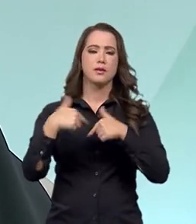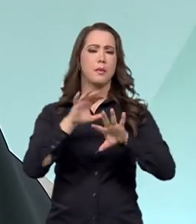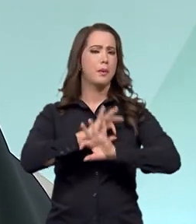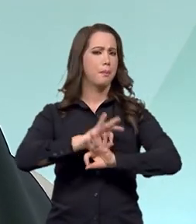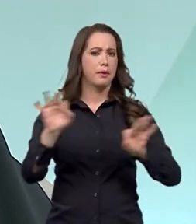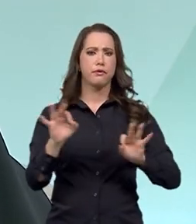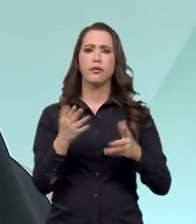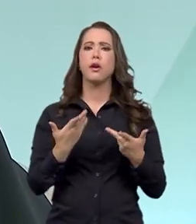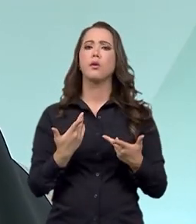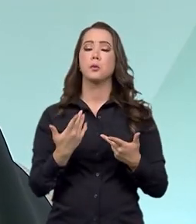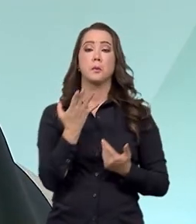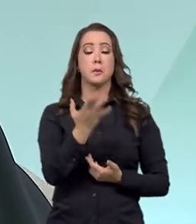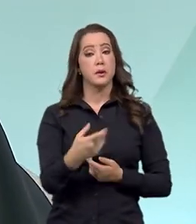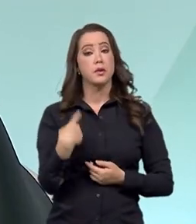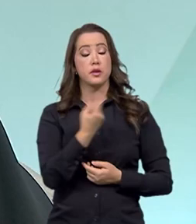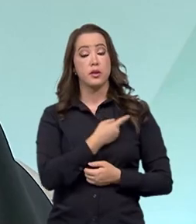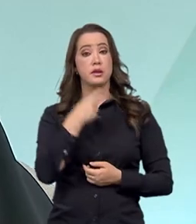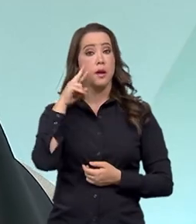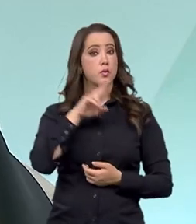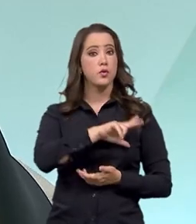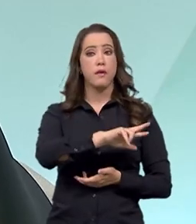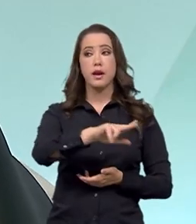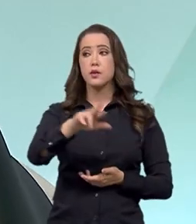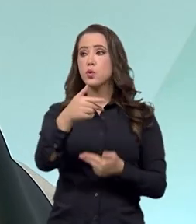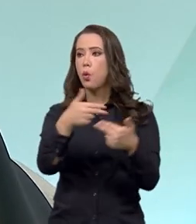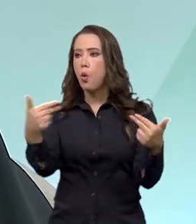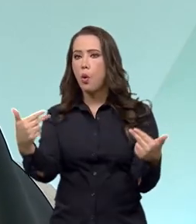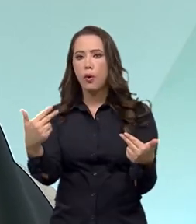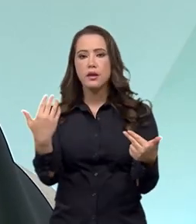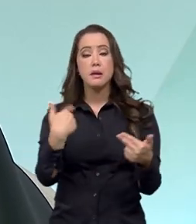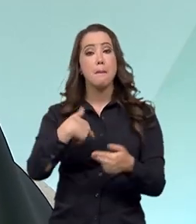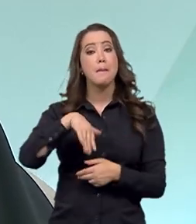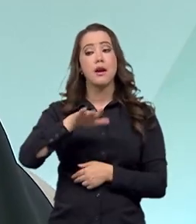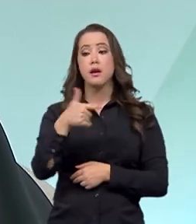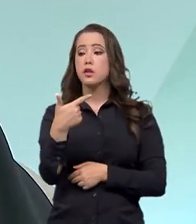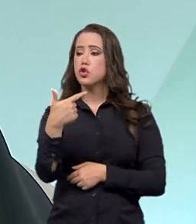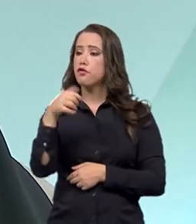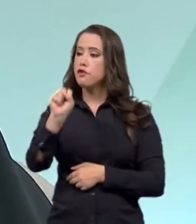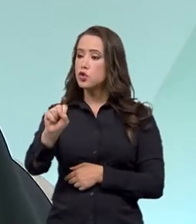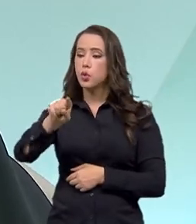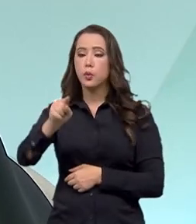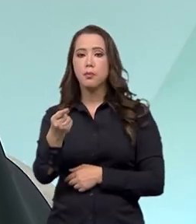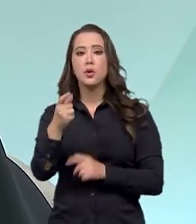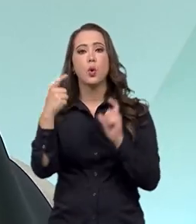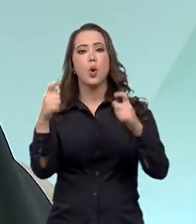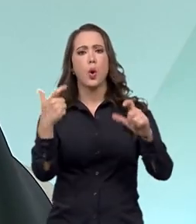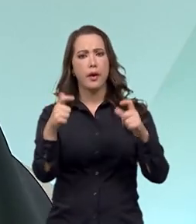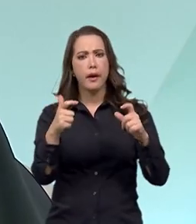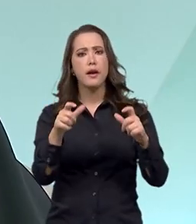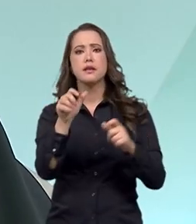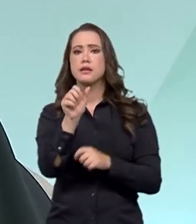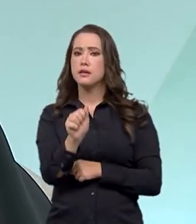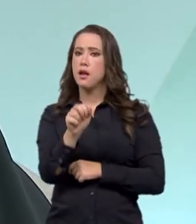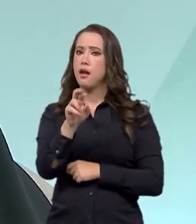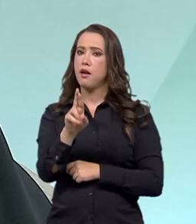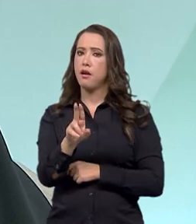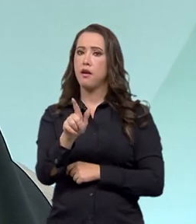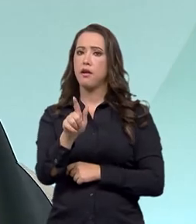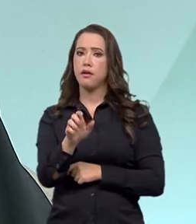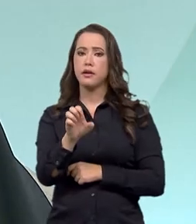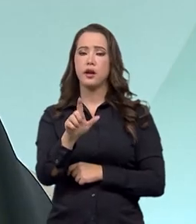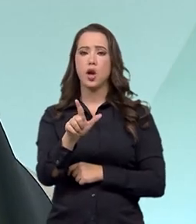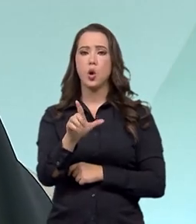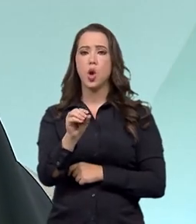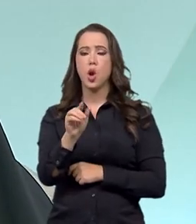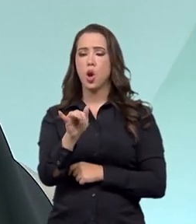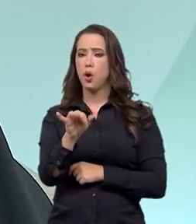universo muito grande, como colocado, mais de 28 mil sítios arqueológicos cadastrados no Brasil todo, que são protegidos pelo IFAM,